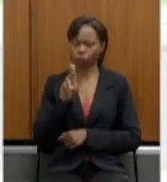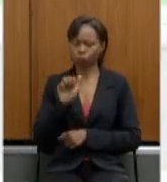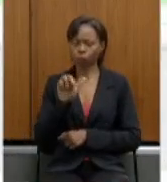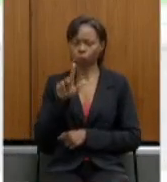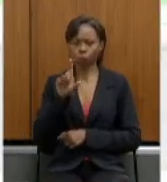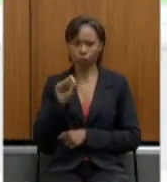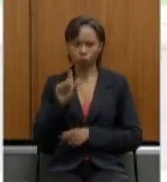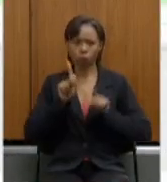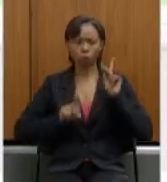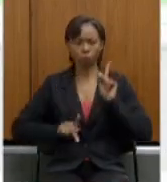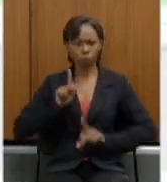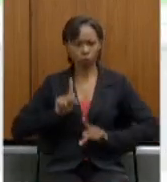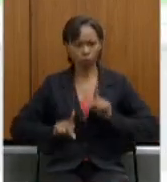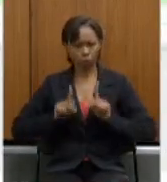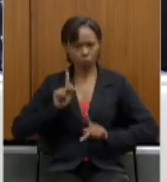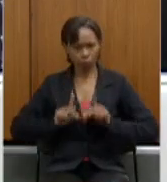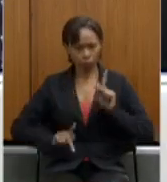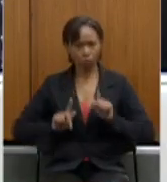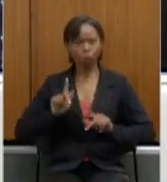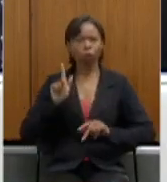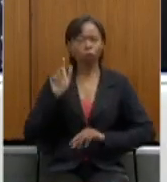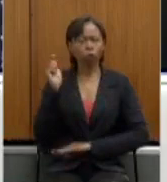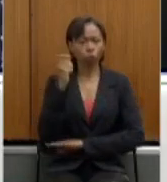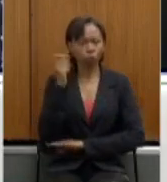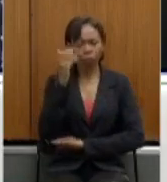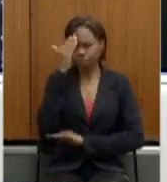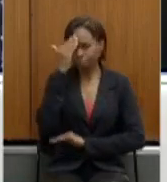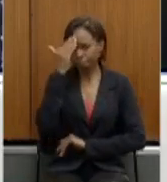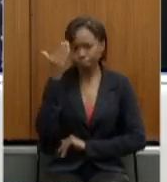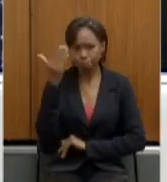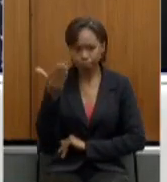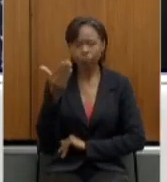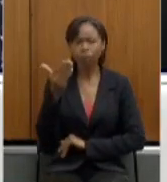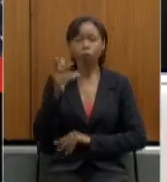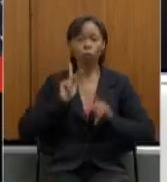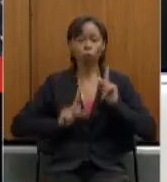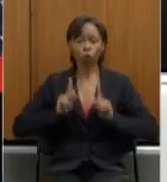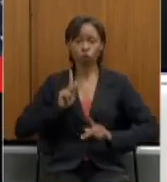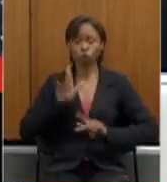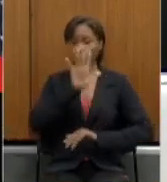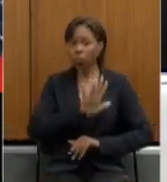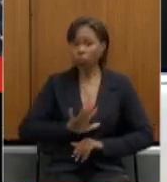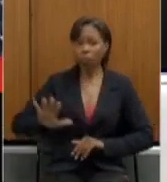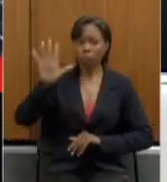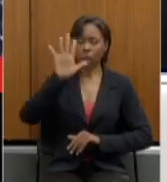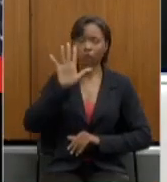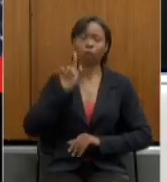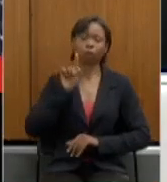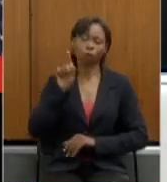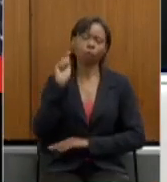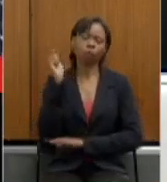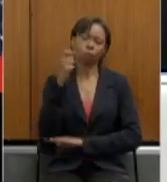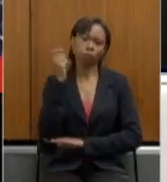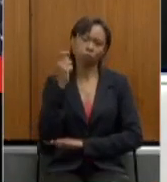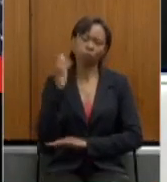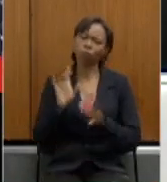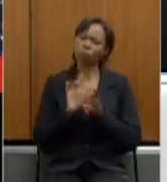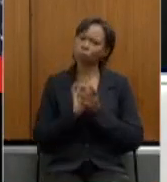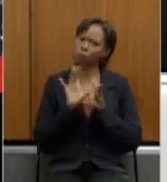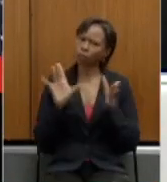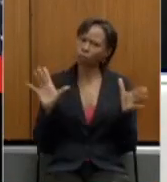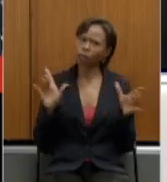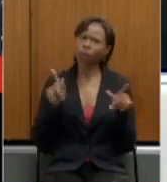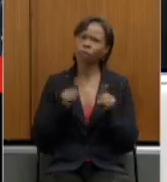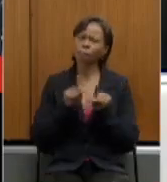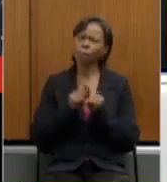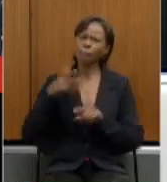procurador do estado do Rio Grande do Sul procurador geral do estado do Rio Grande do Sul pela disponibilidade também pela